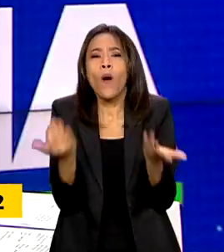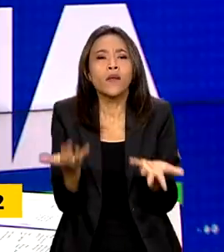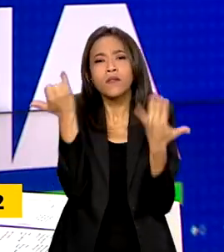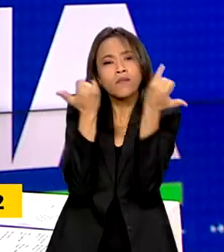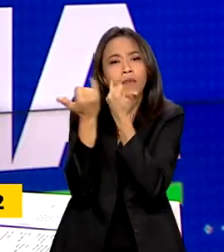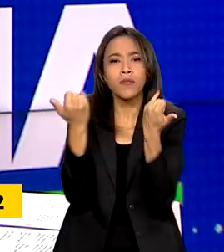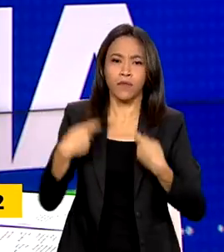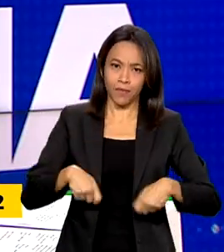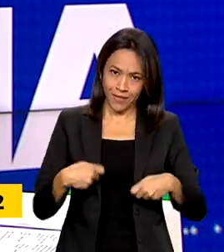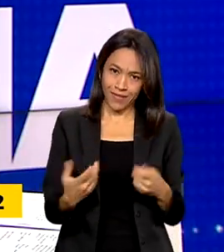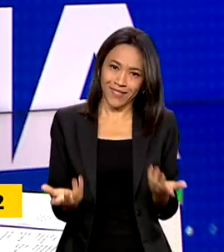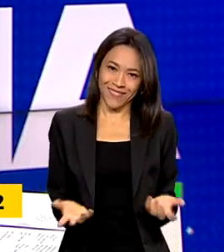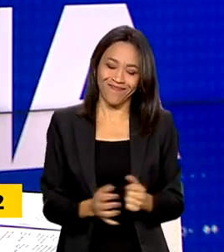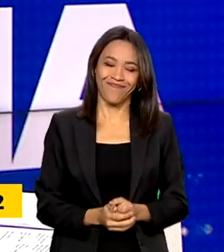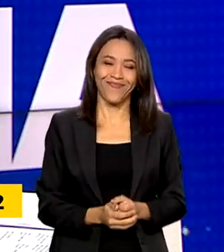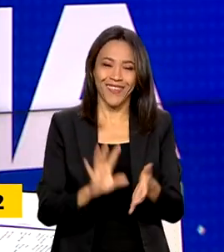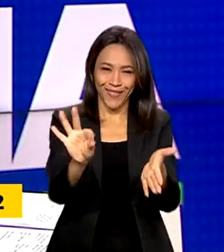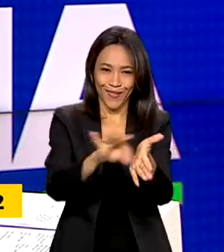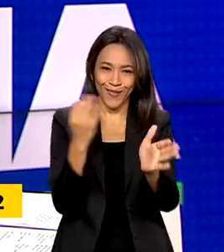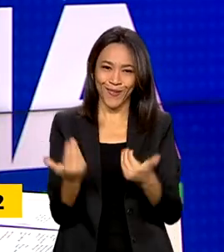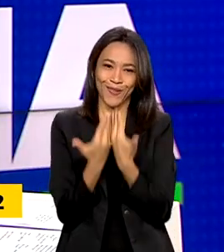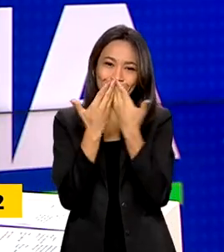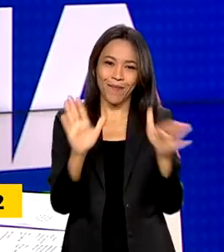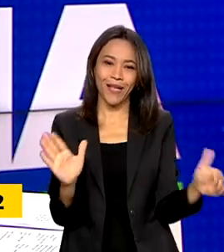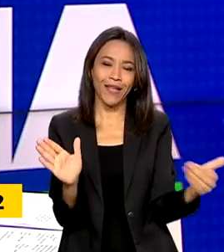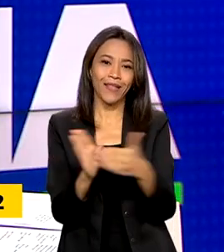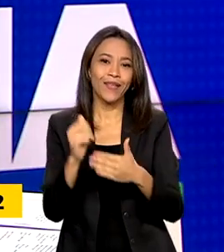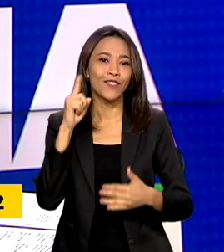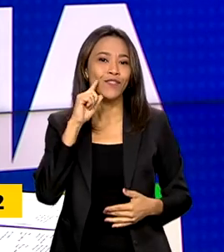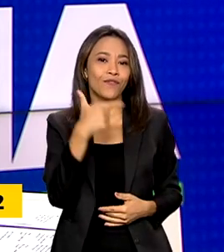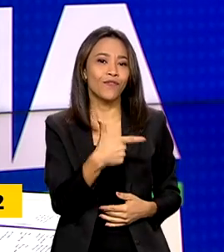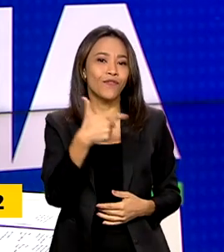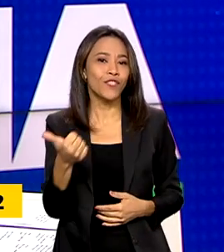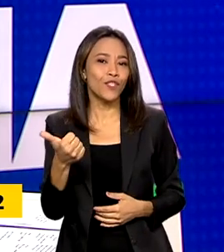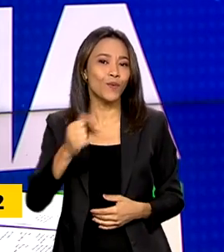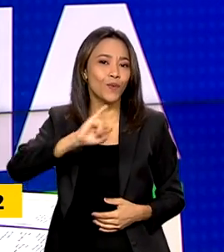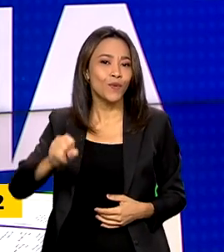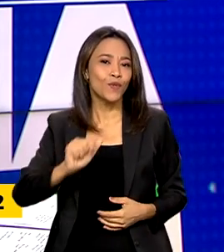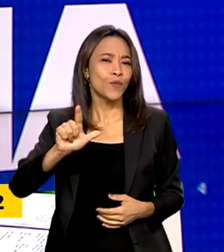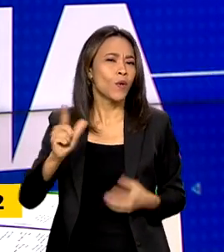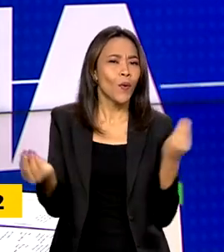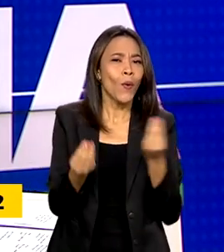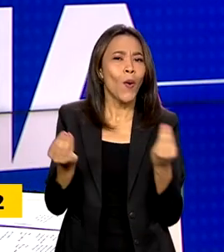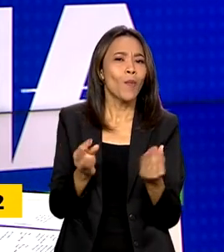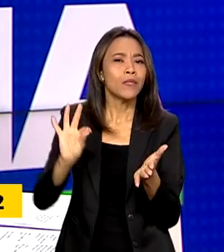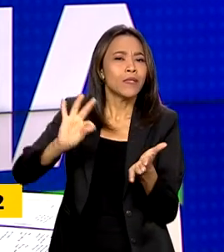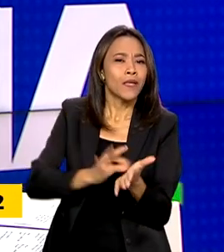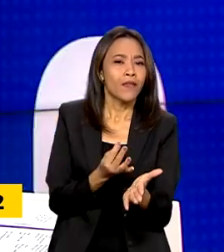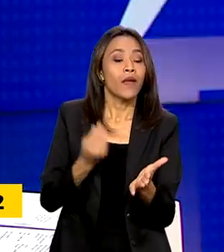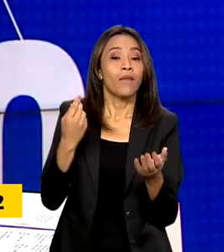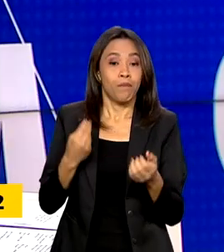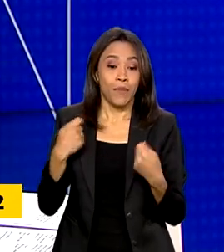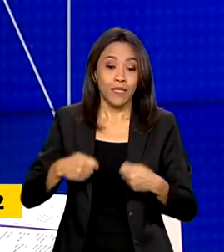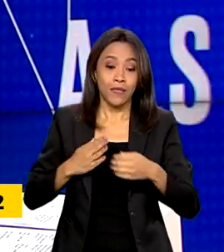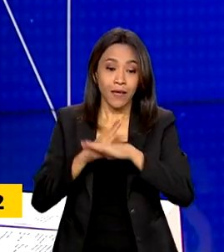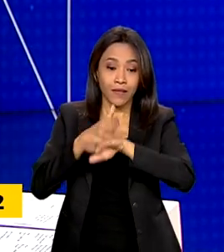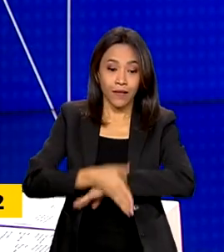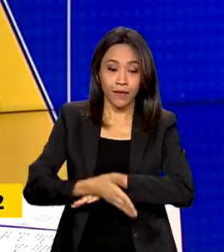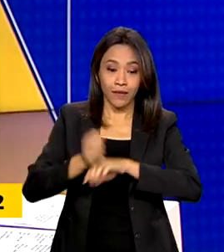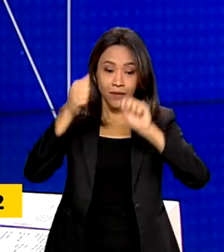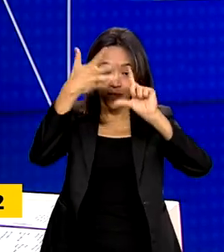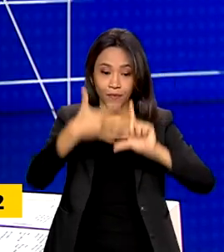As inscrições ficam abertas até 21 de julho e para se cadastrar, basta acessar a página da Apex Brasil